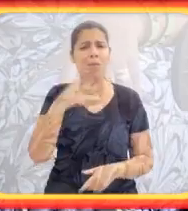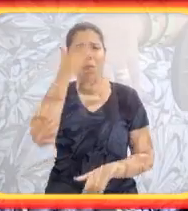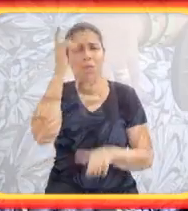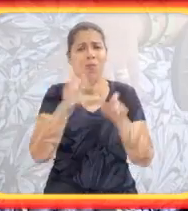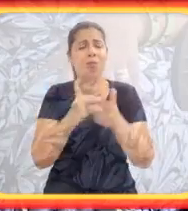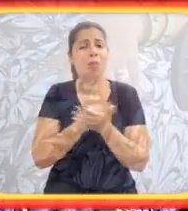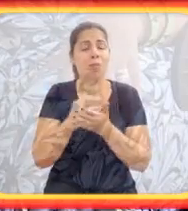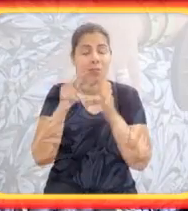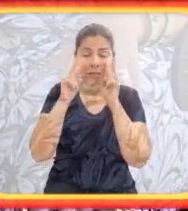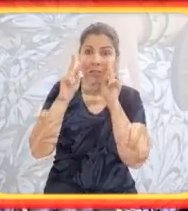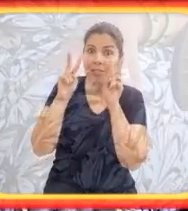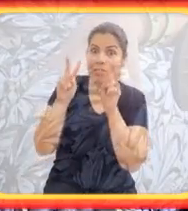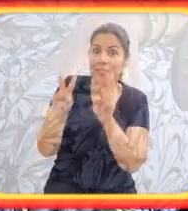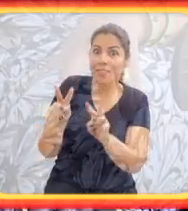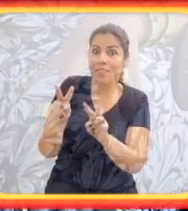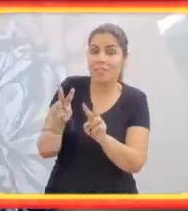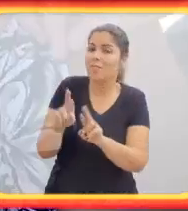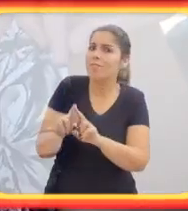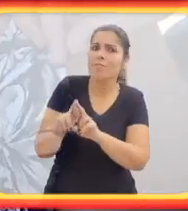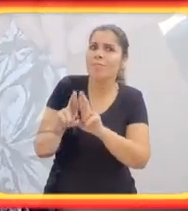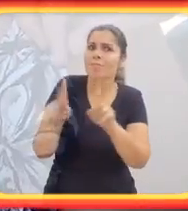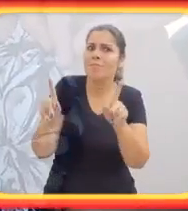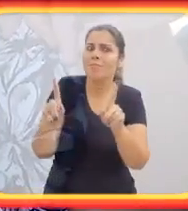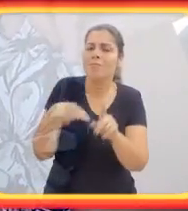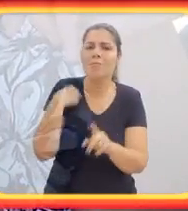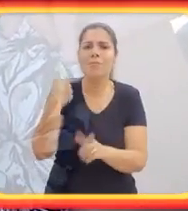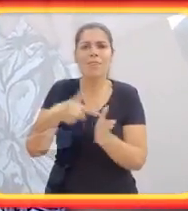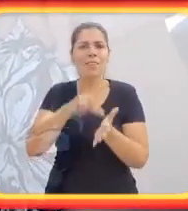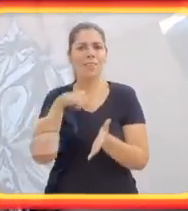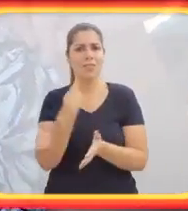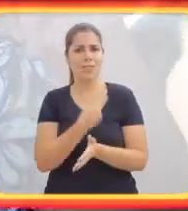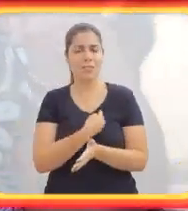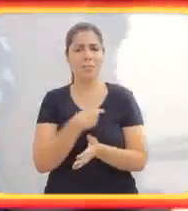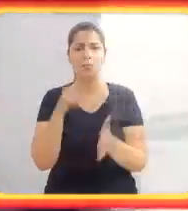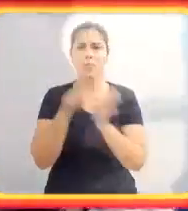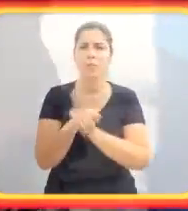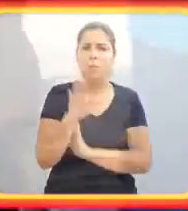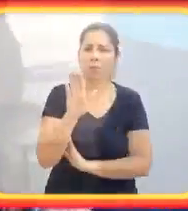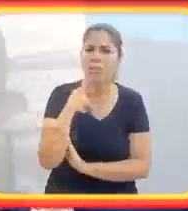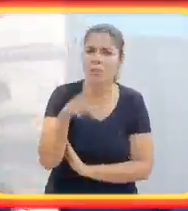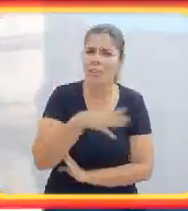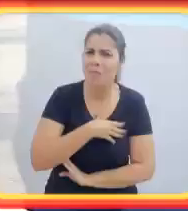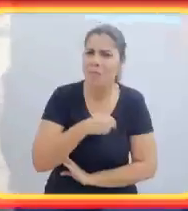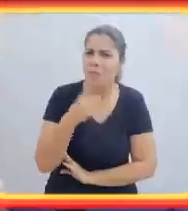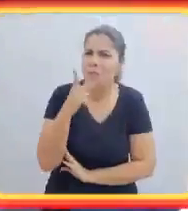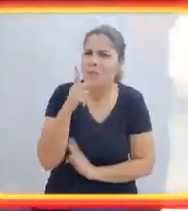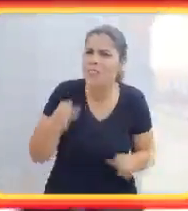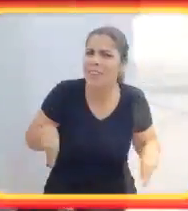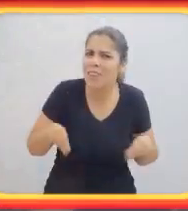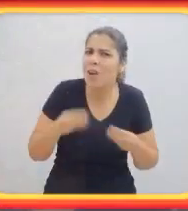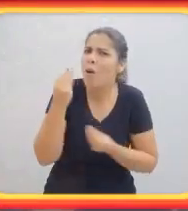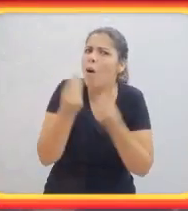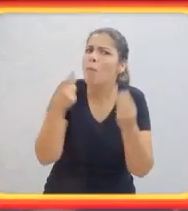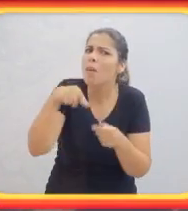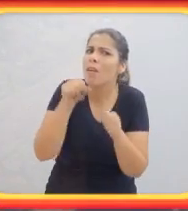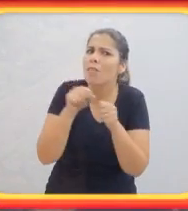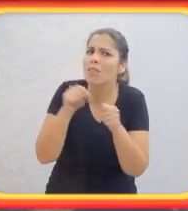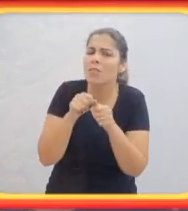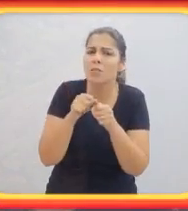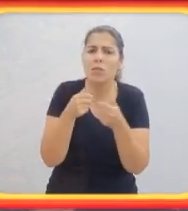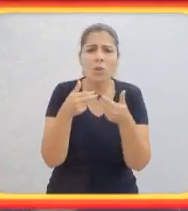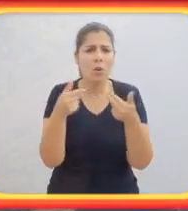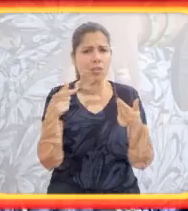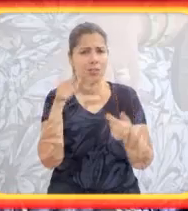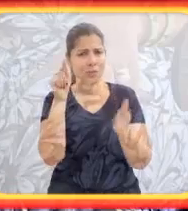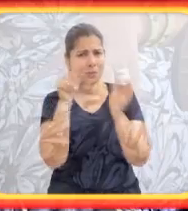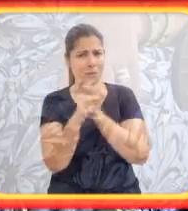isso. Como as pessoas começam a enxergar a diferença antes da gente. A perguntar, mas como você é filho de dois cadeirantes? Como eles fizeram? Coisas que